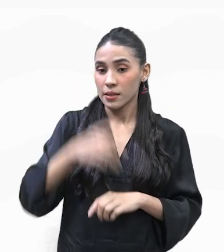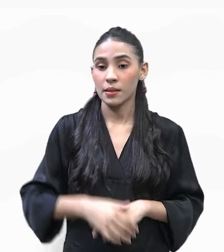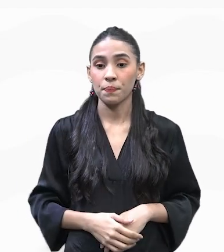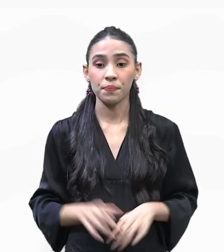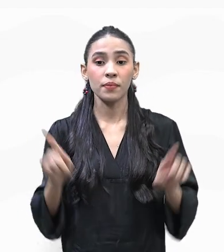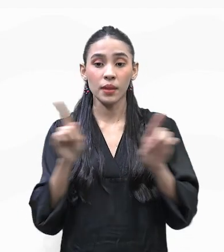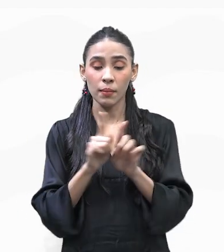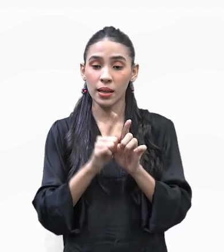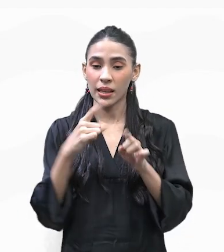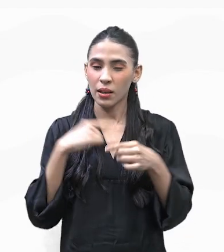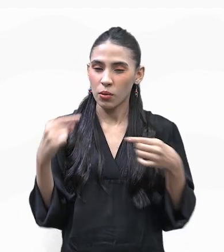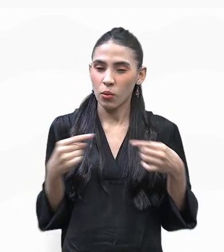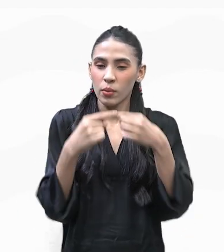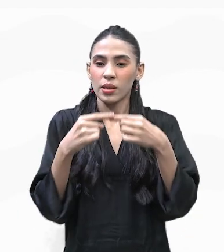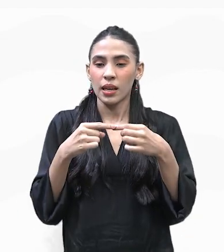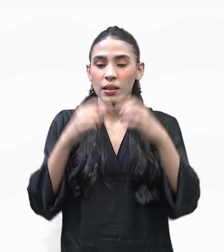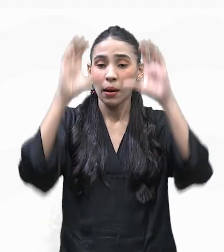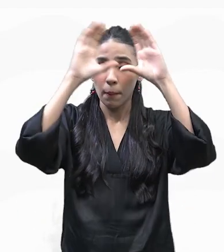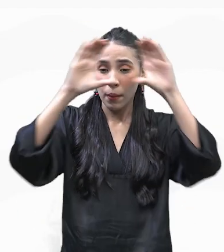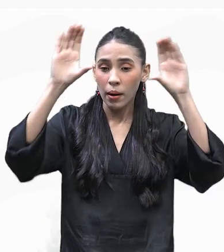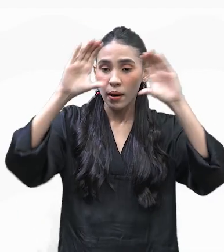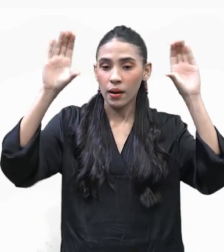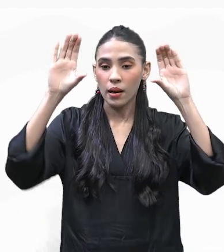muito a ver com a questão climática, né?